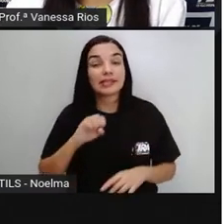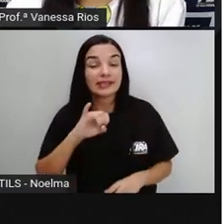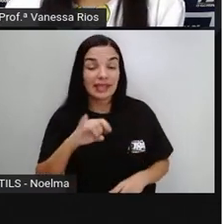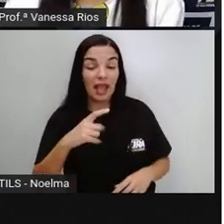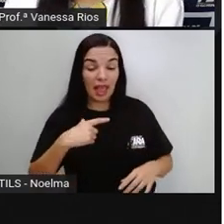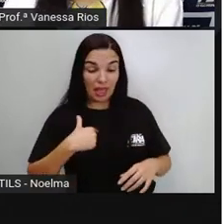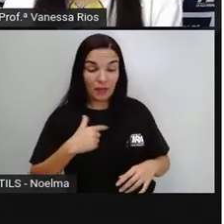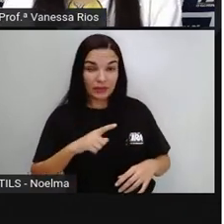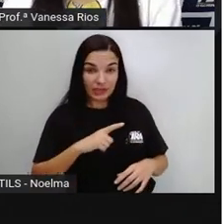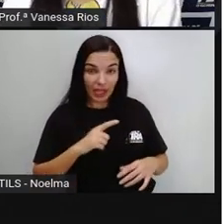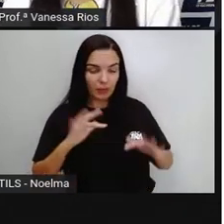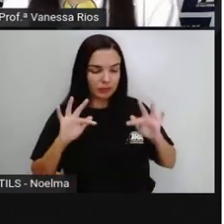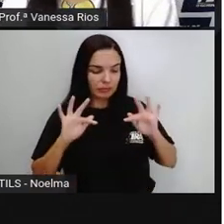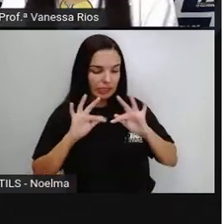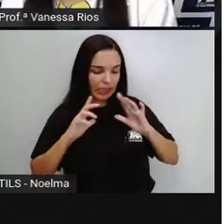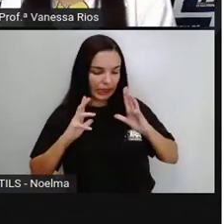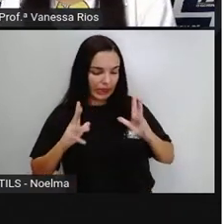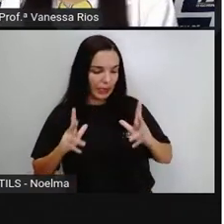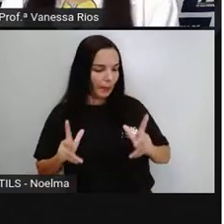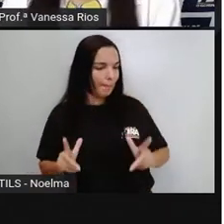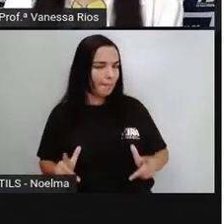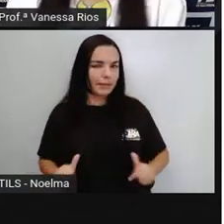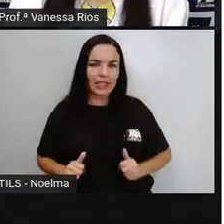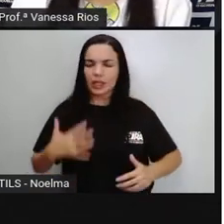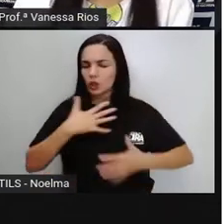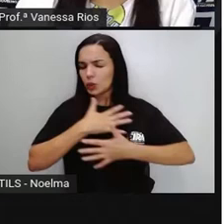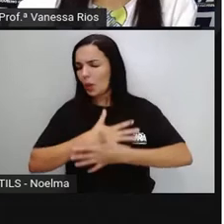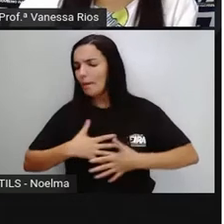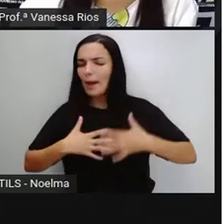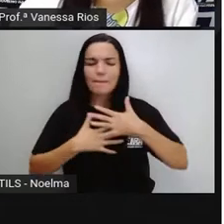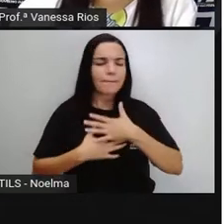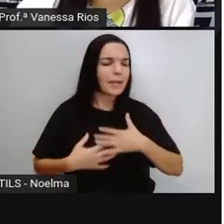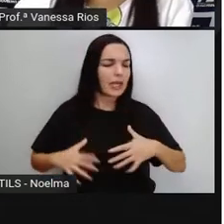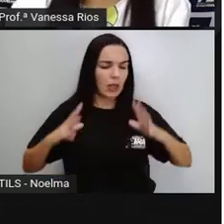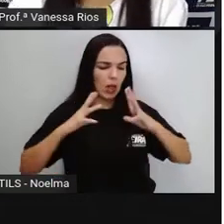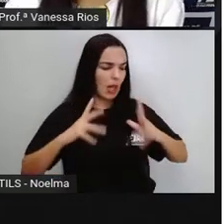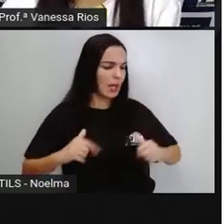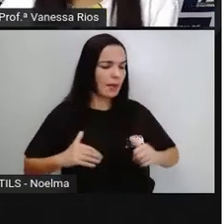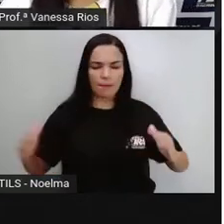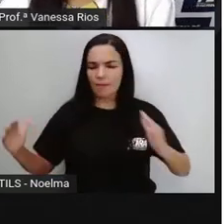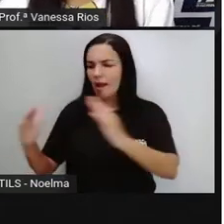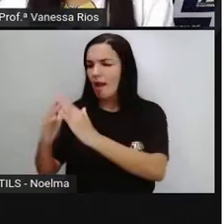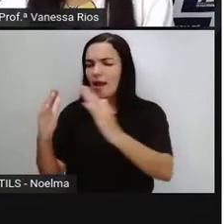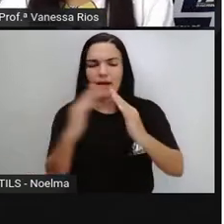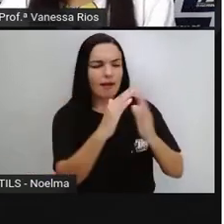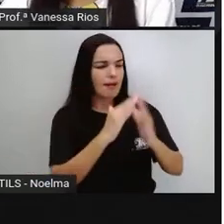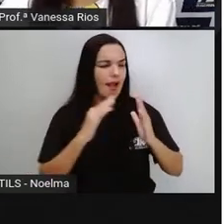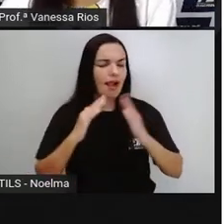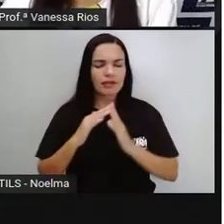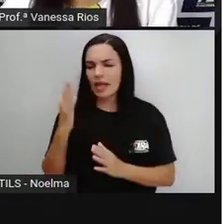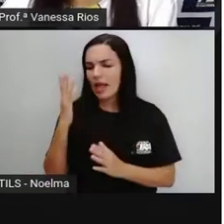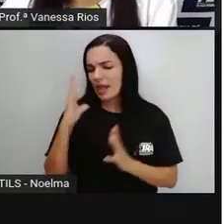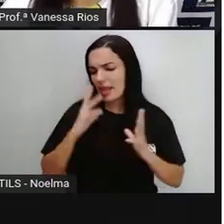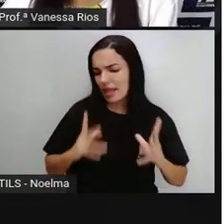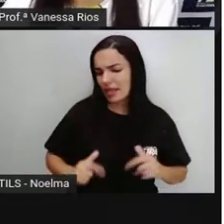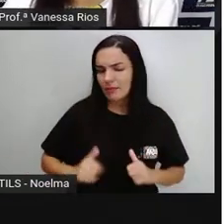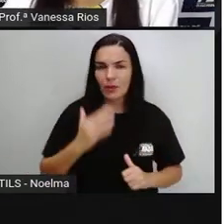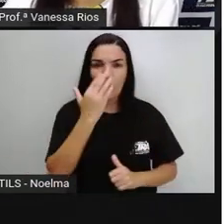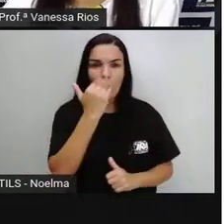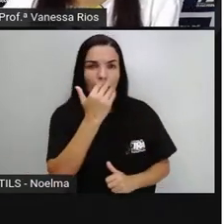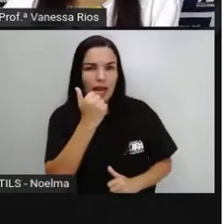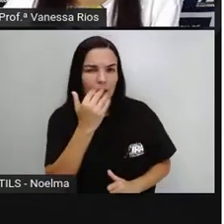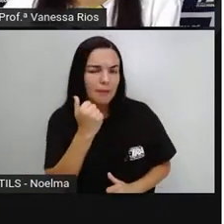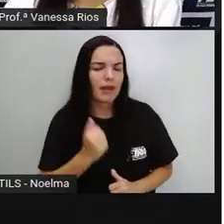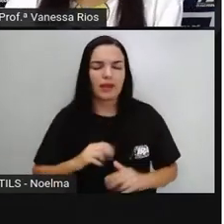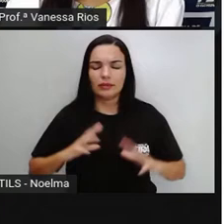higiene, se eu faço, se eu me higienizo, se eu higienizo o ambiente que eu estou, se eu higienizo os alimentos que eu utilizo na minha